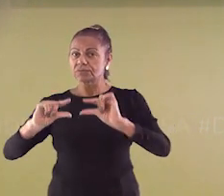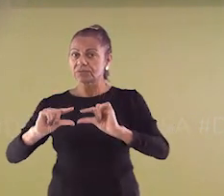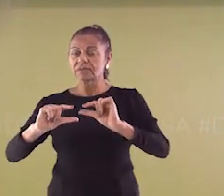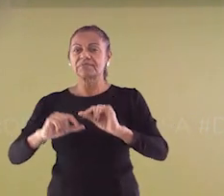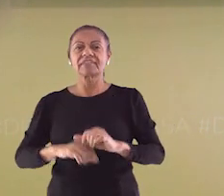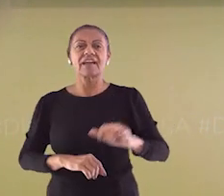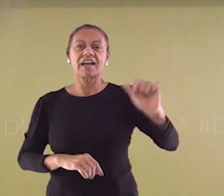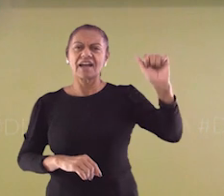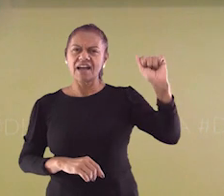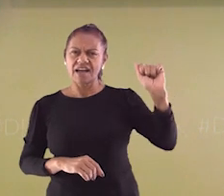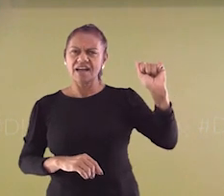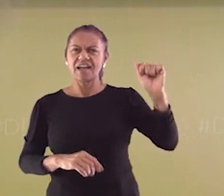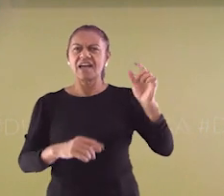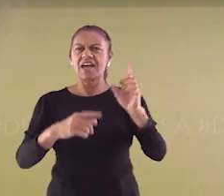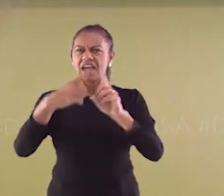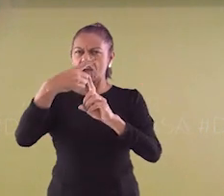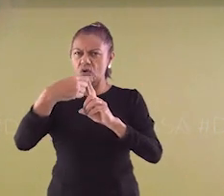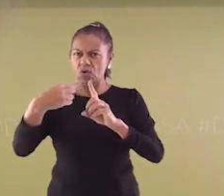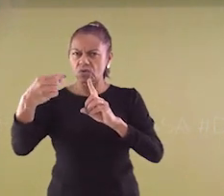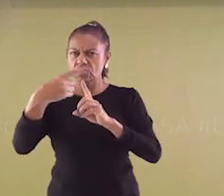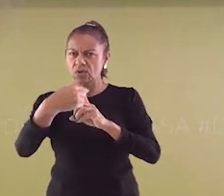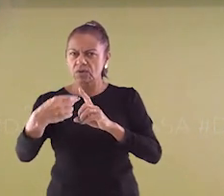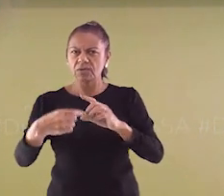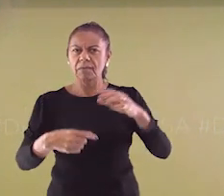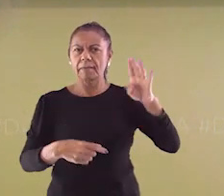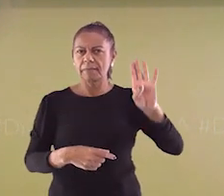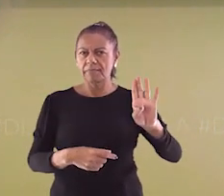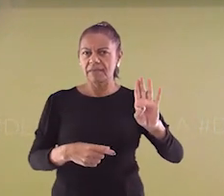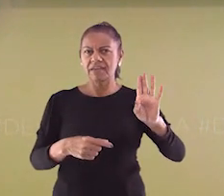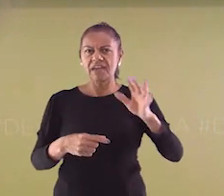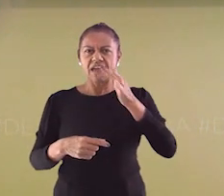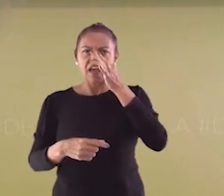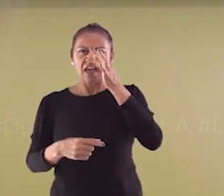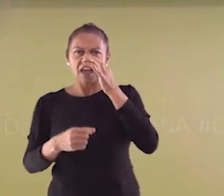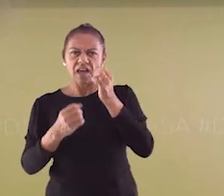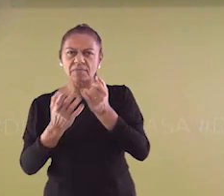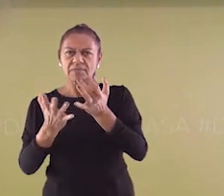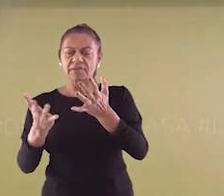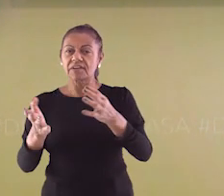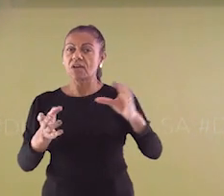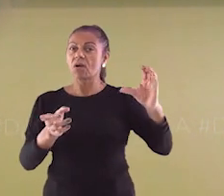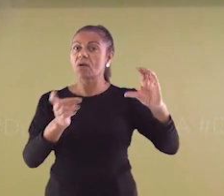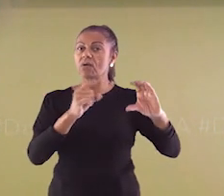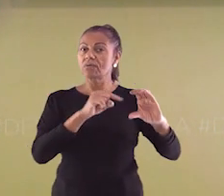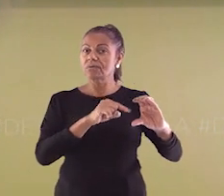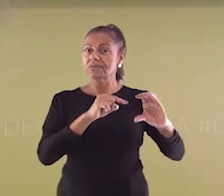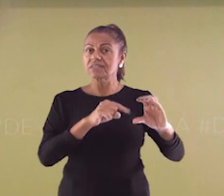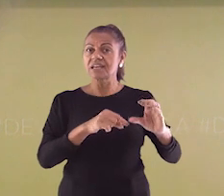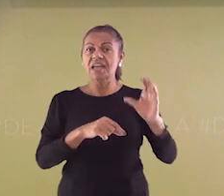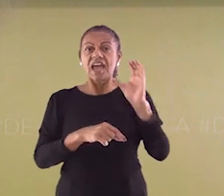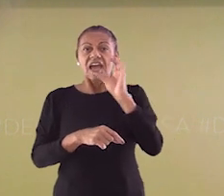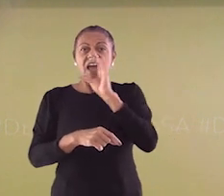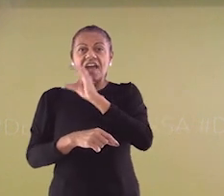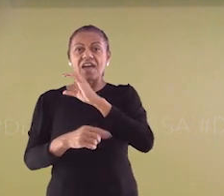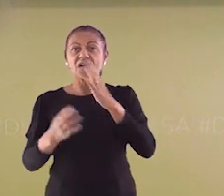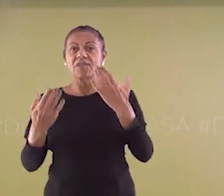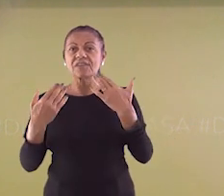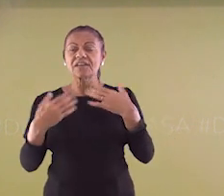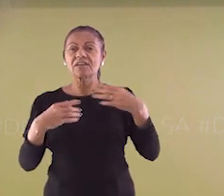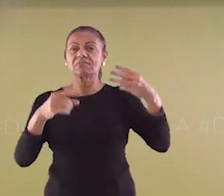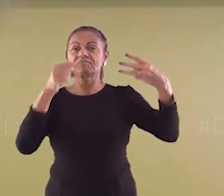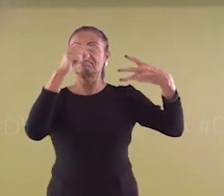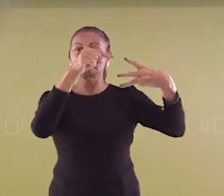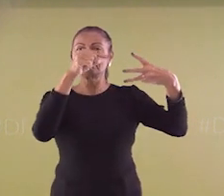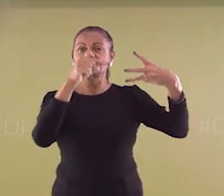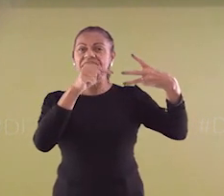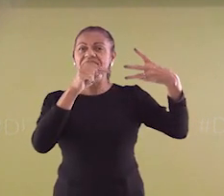e da quantidade de chuva. Letra A é o outono? Letra B é a primavera? Ou letra C